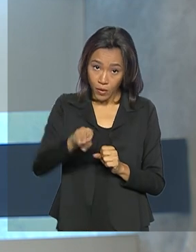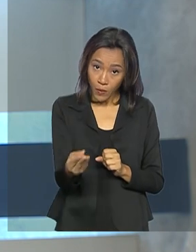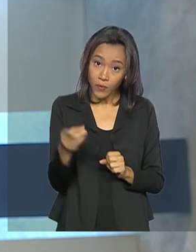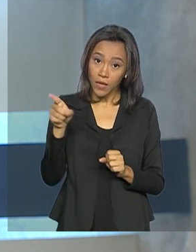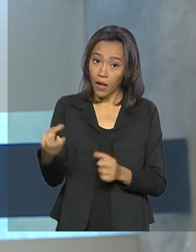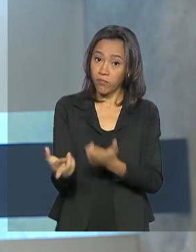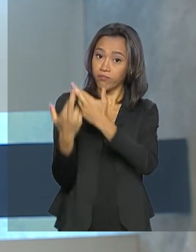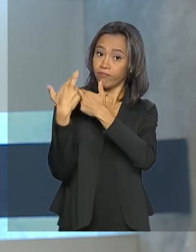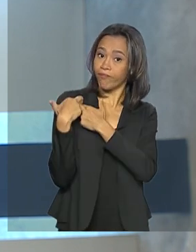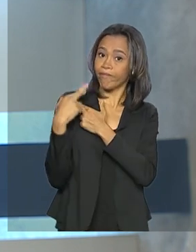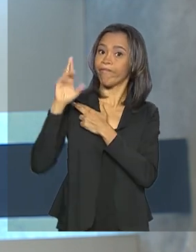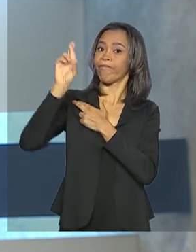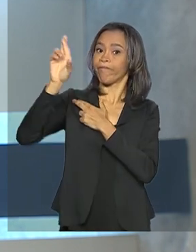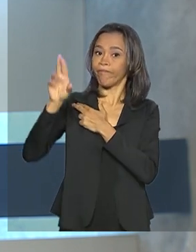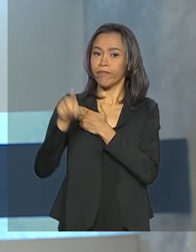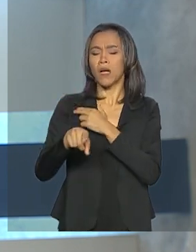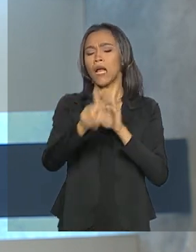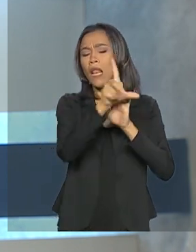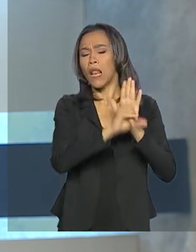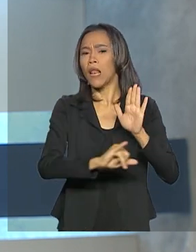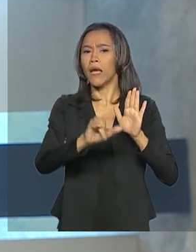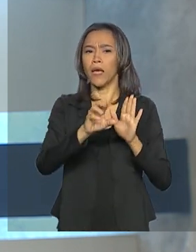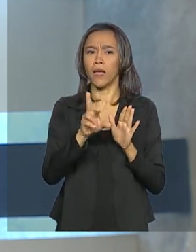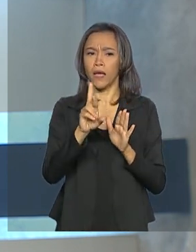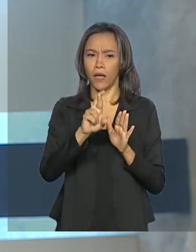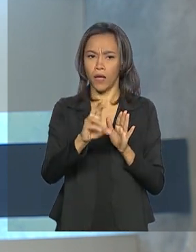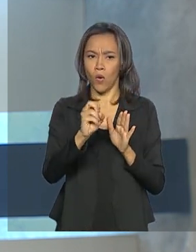Duarte lida com assuntos como lei Rouanet e direitos autorais.